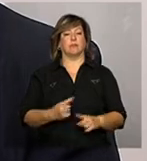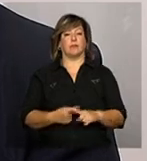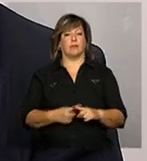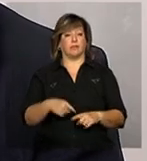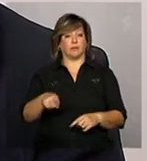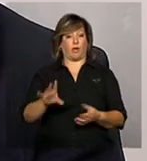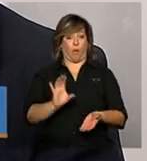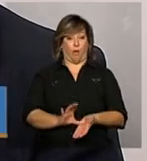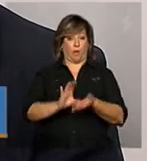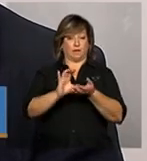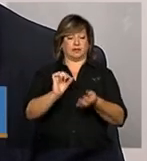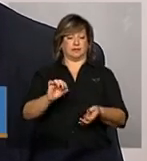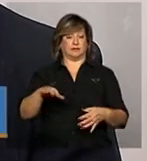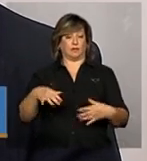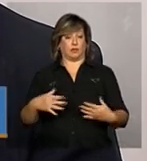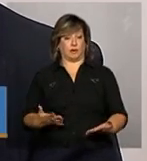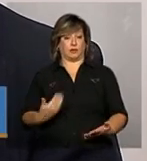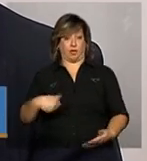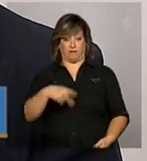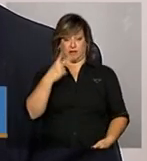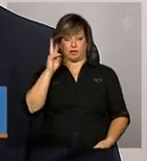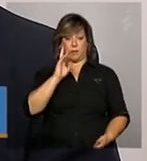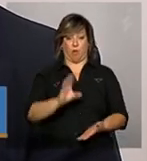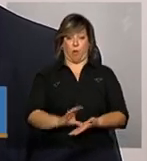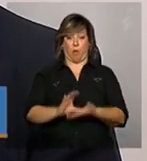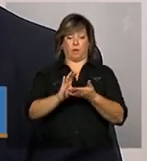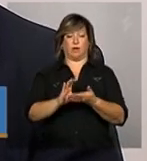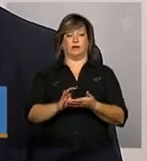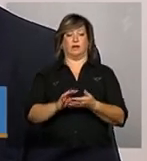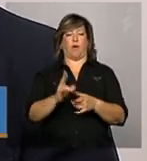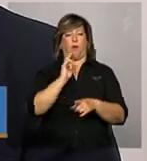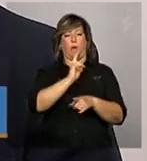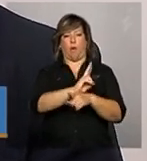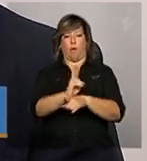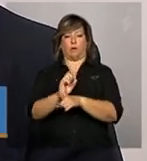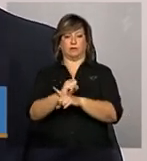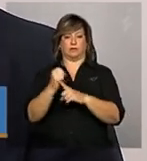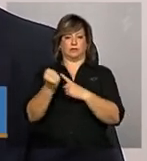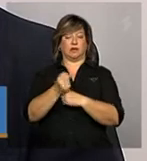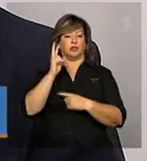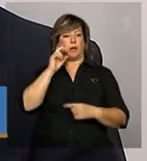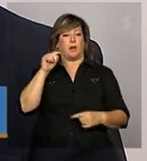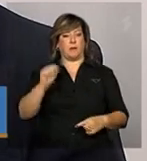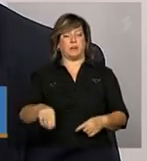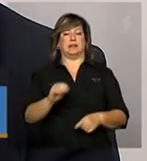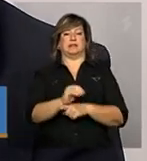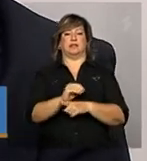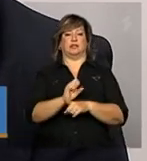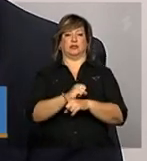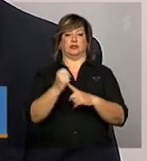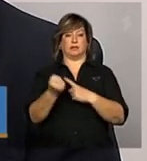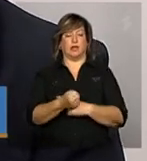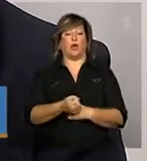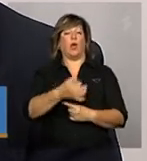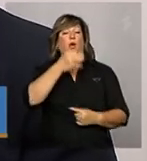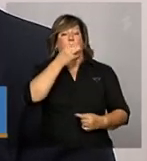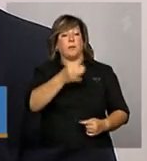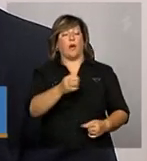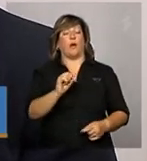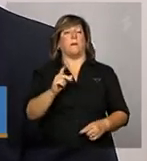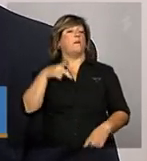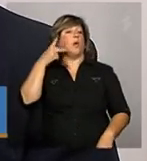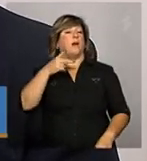quando nós falamos de Conselho e Controle Social, no caso da Assistência Social, nós temos um Conselho de Política Pública que